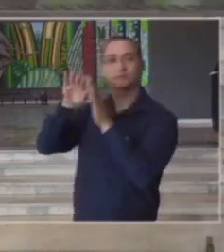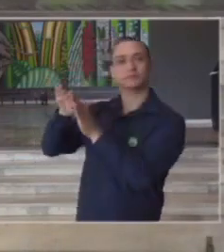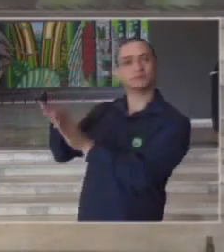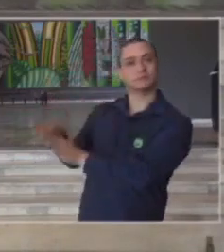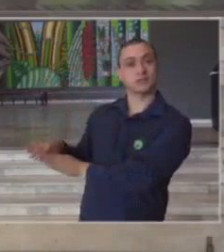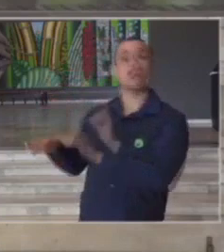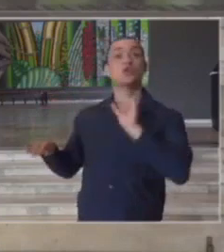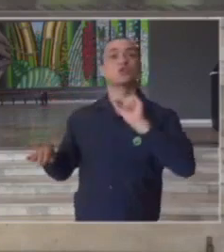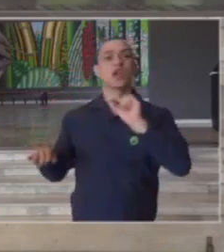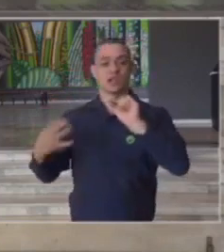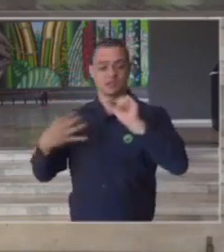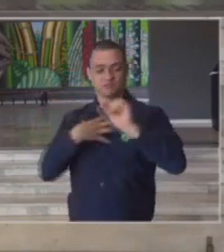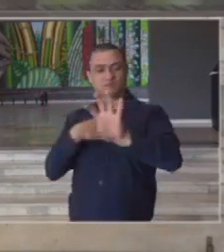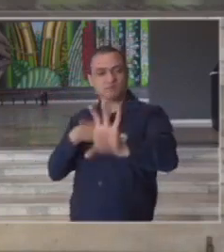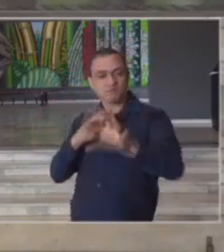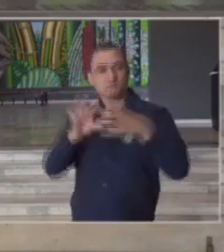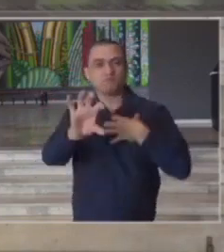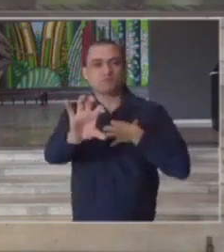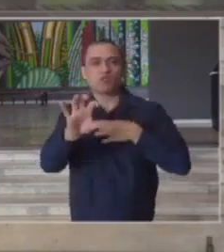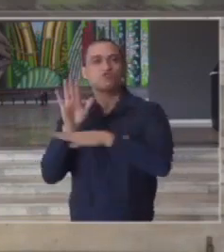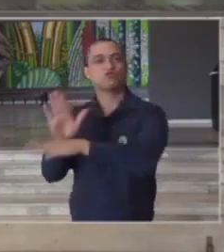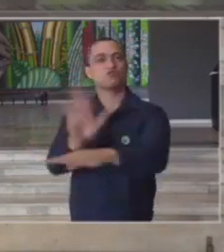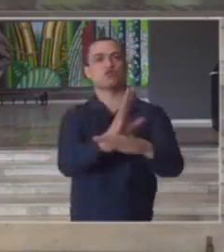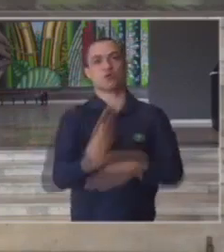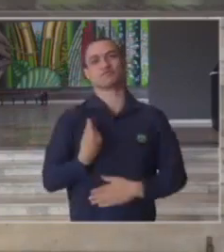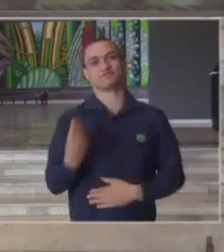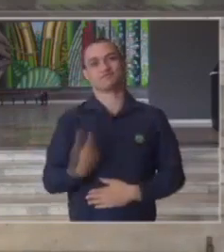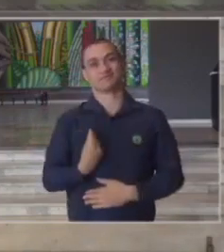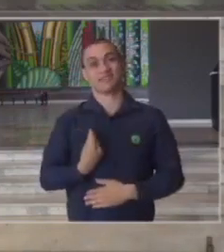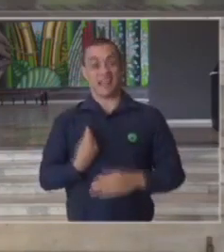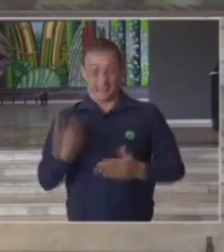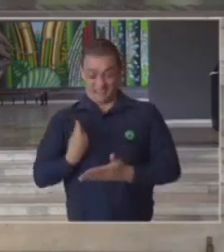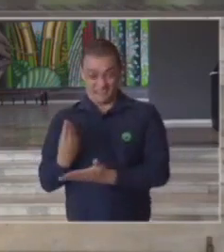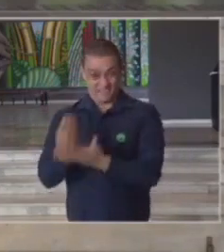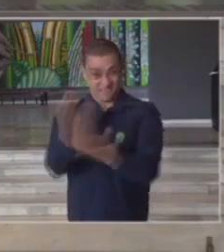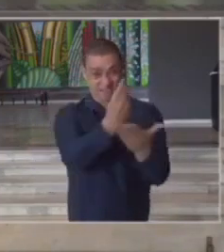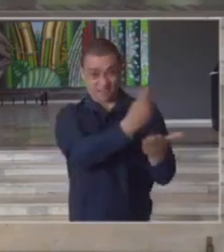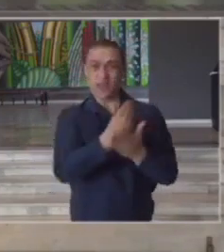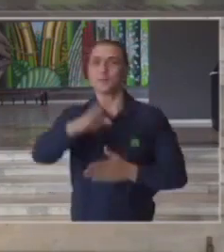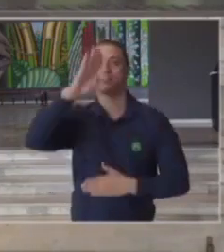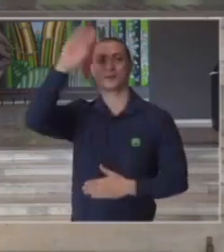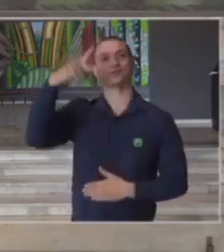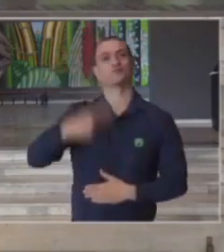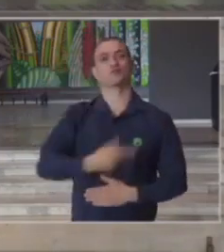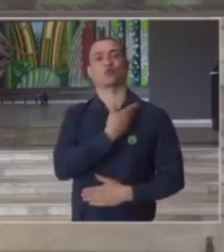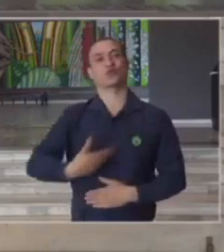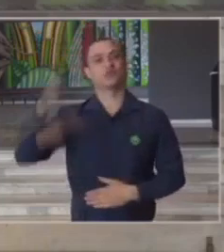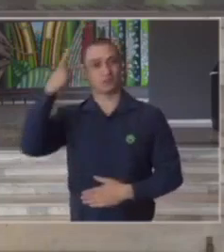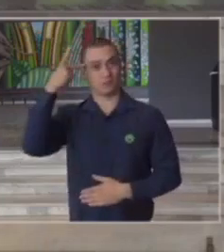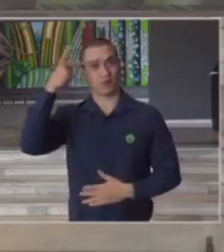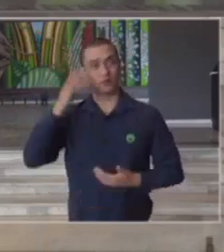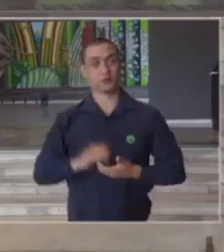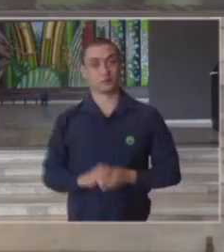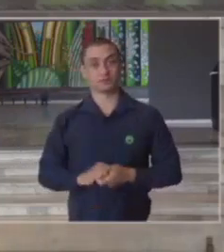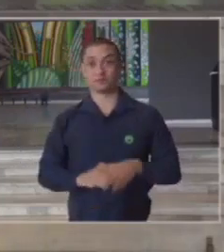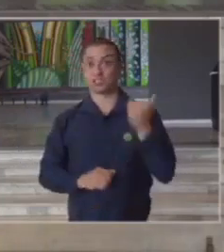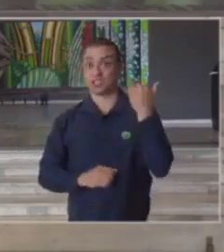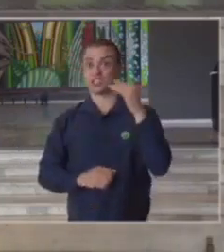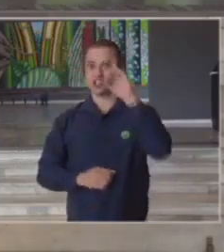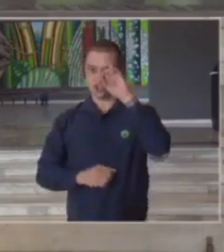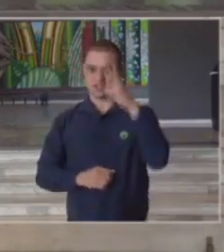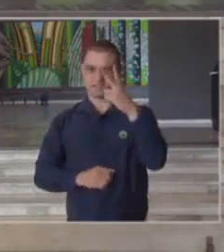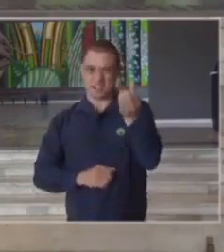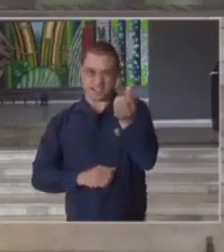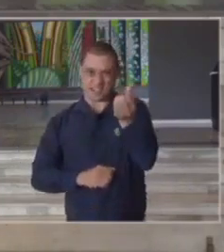e proteger vidas salvar vidas é a prioridade do governo do estado de São Paulo desde o dia